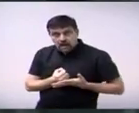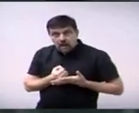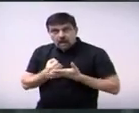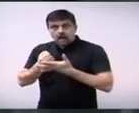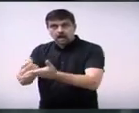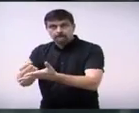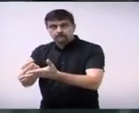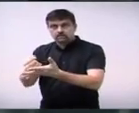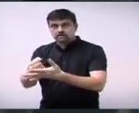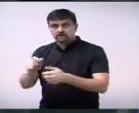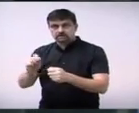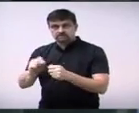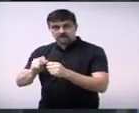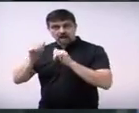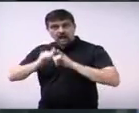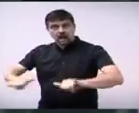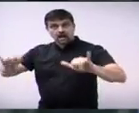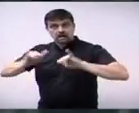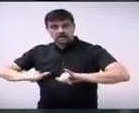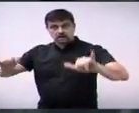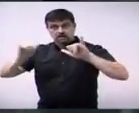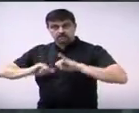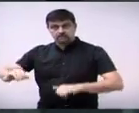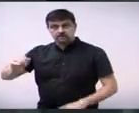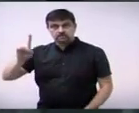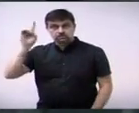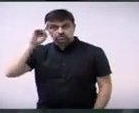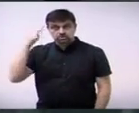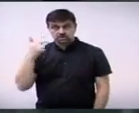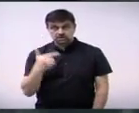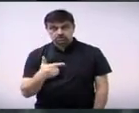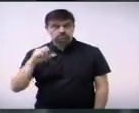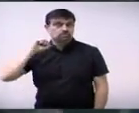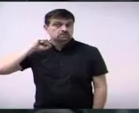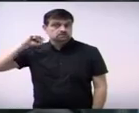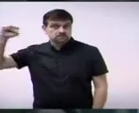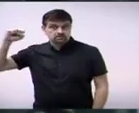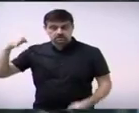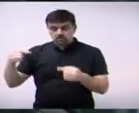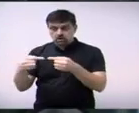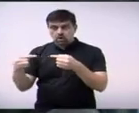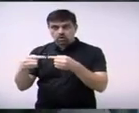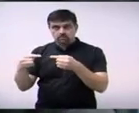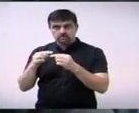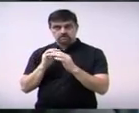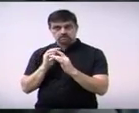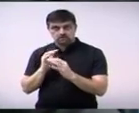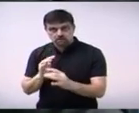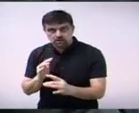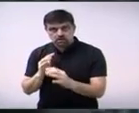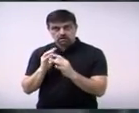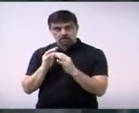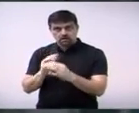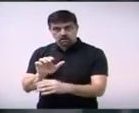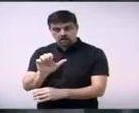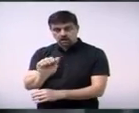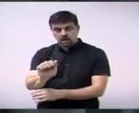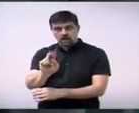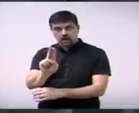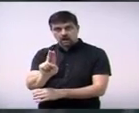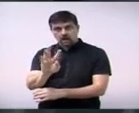e fizeram eco a campanha do dia 2 de abril tenho vários amigos que tem